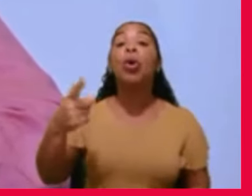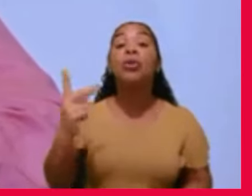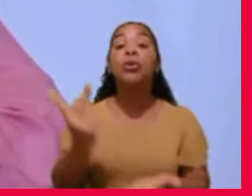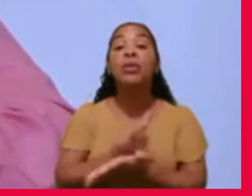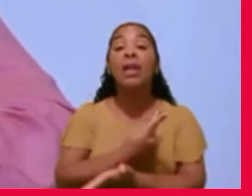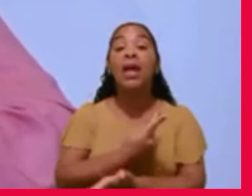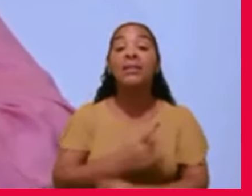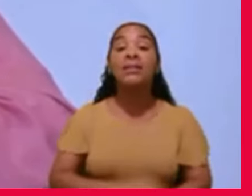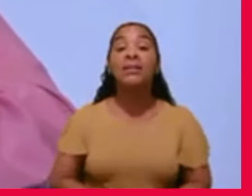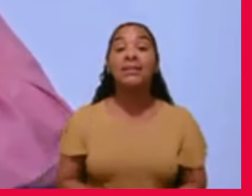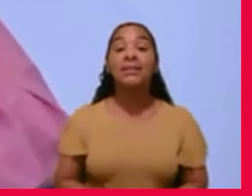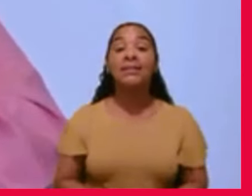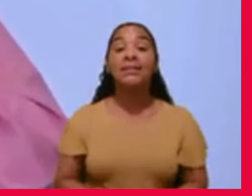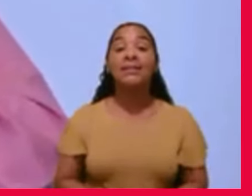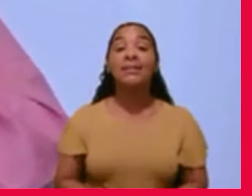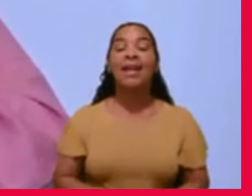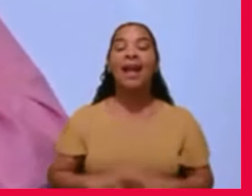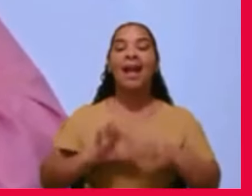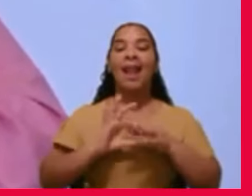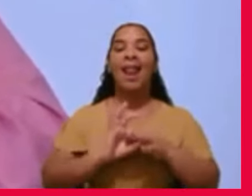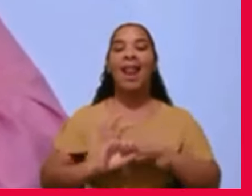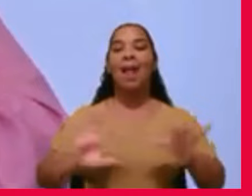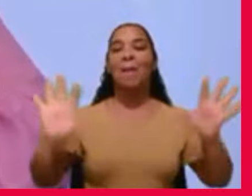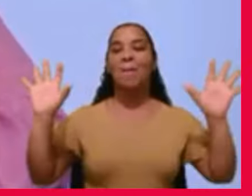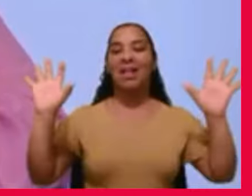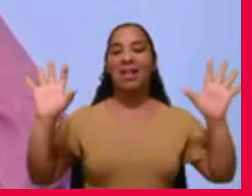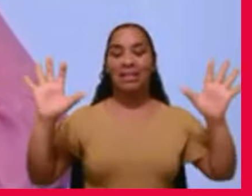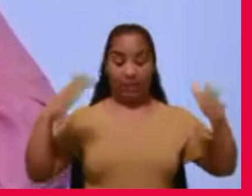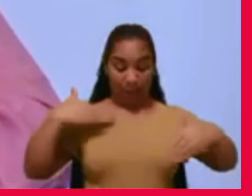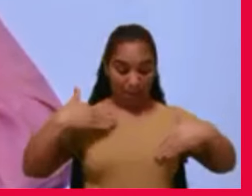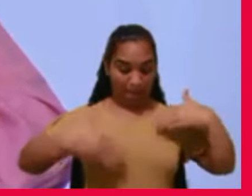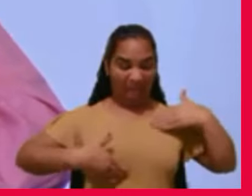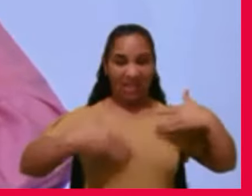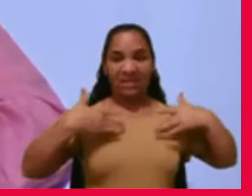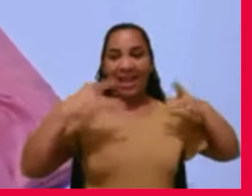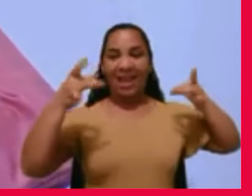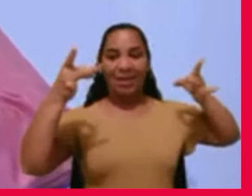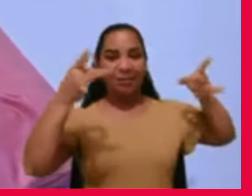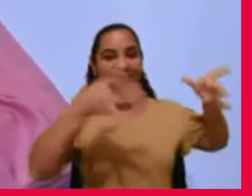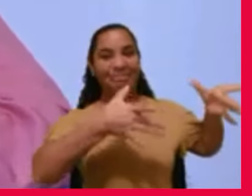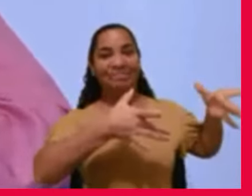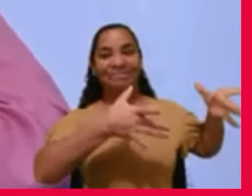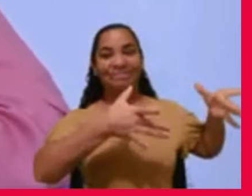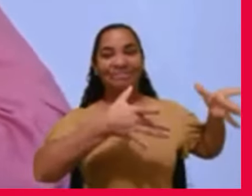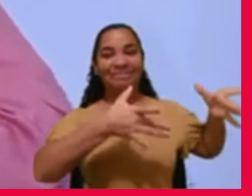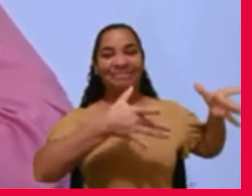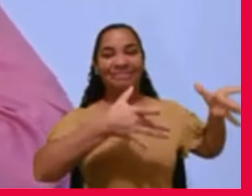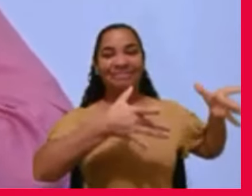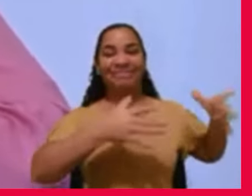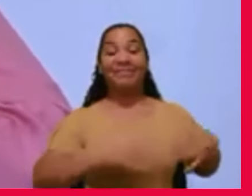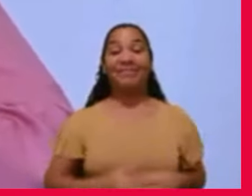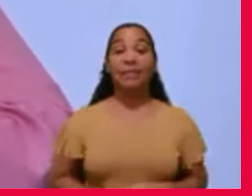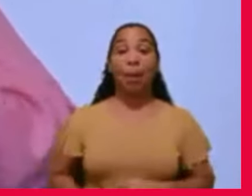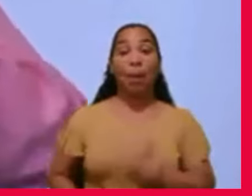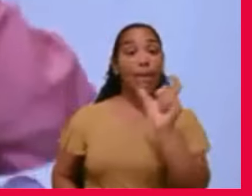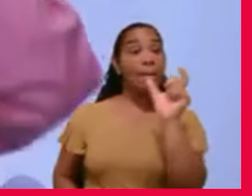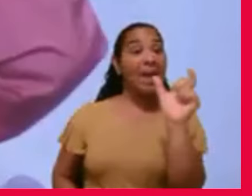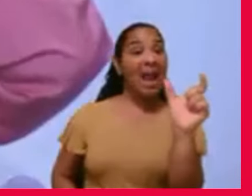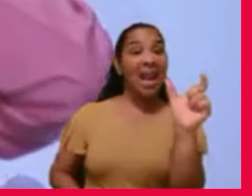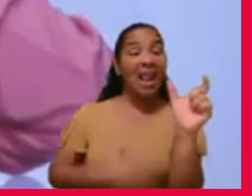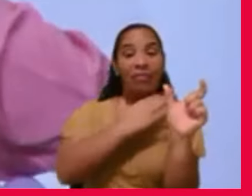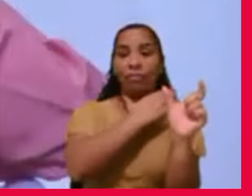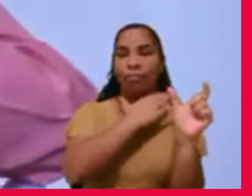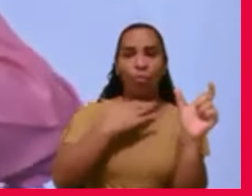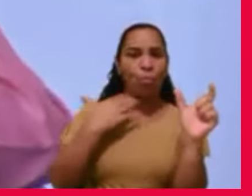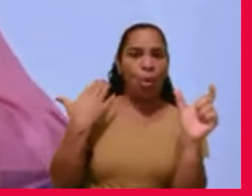Ele disse, libertação da matéria. Então, ele substituiu a palavra morte, que é